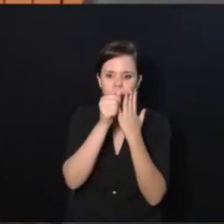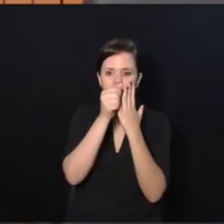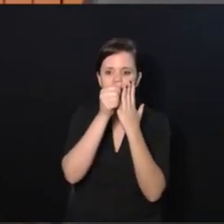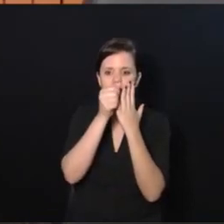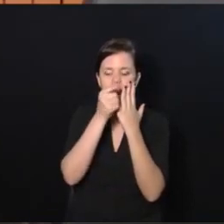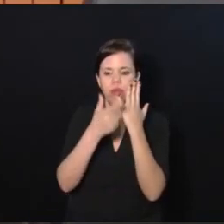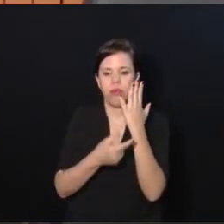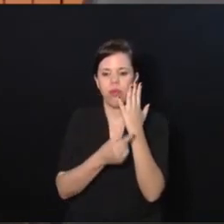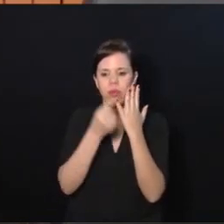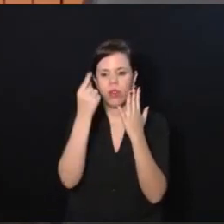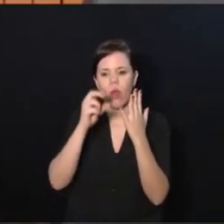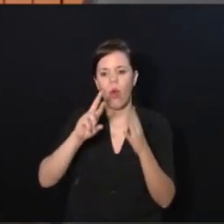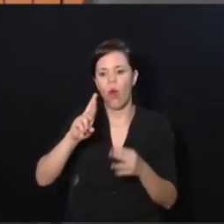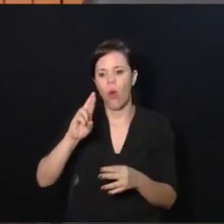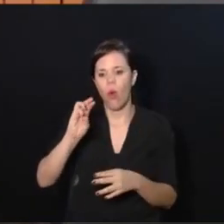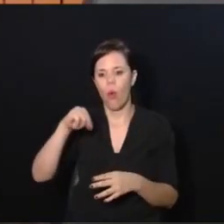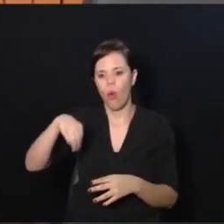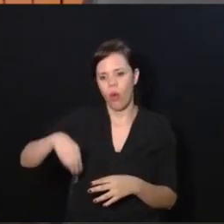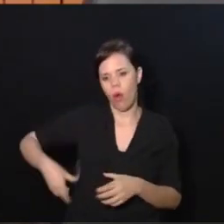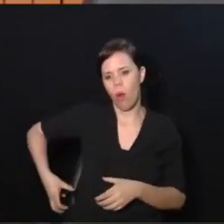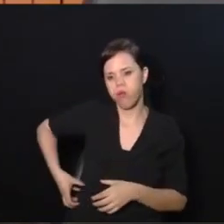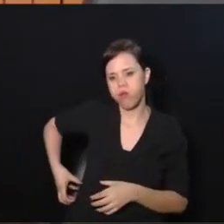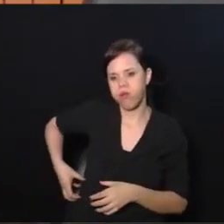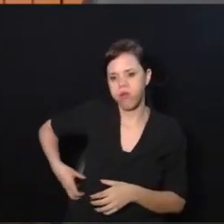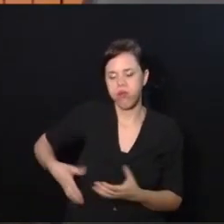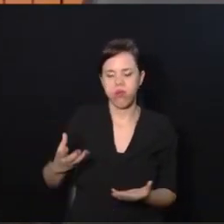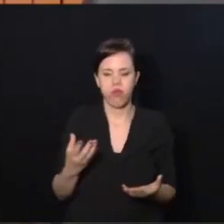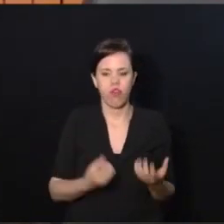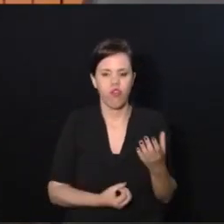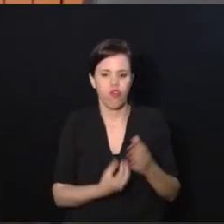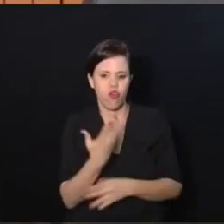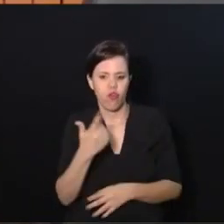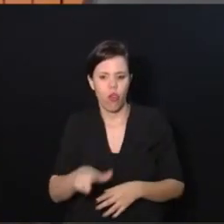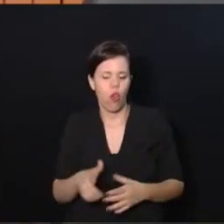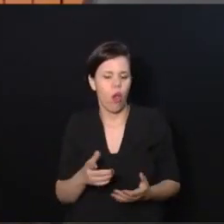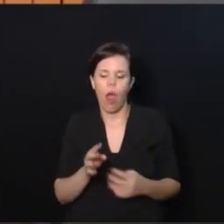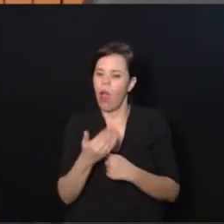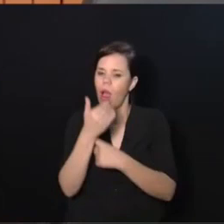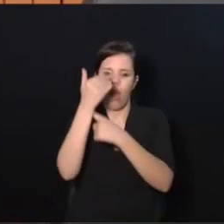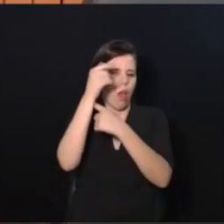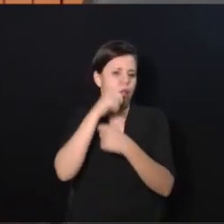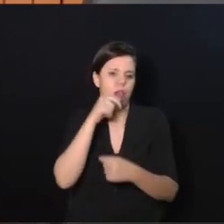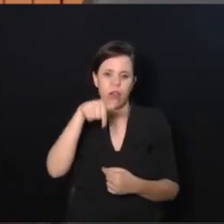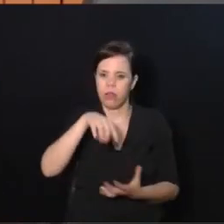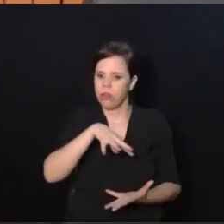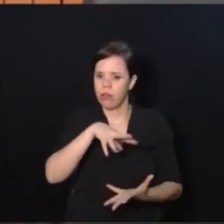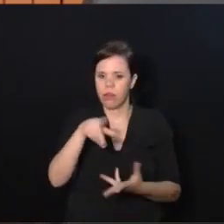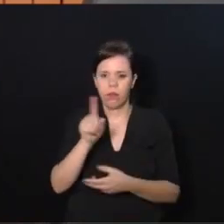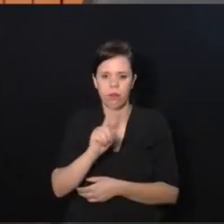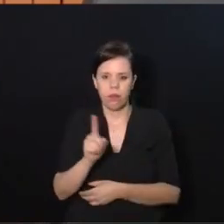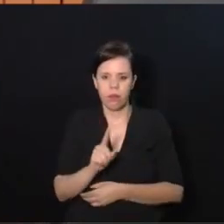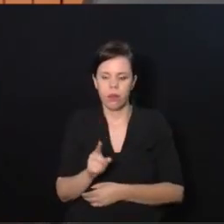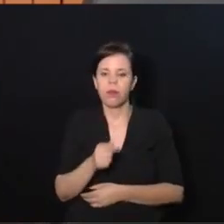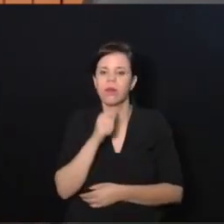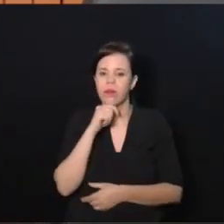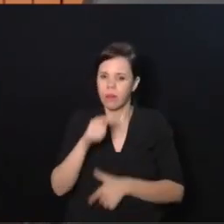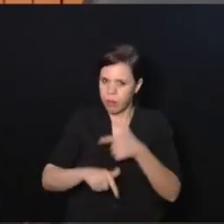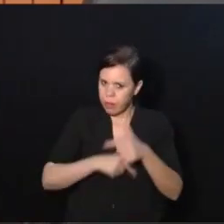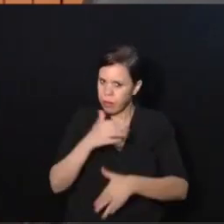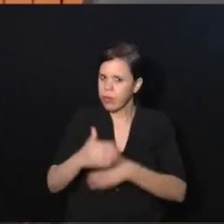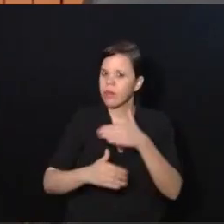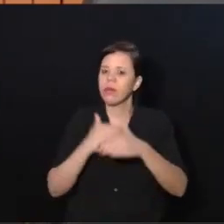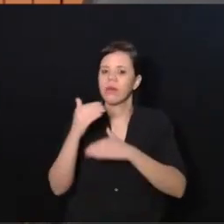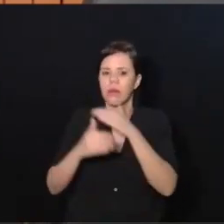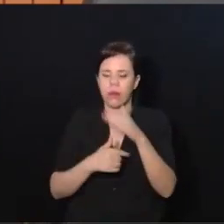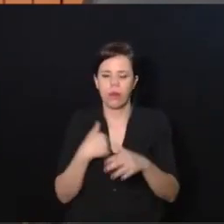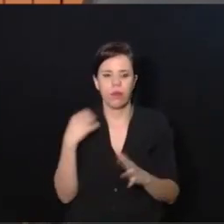que foi perdido e o corpo construiu outro rim. Essa tecnologia ainda não está disponível aqui na Terra. A gente ainda está trabalhando para construir.